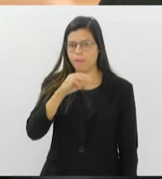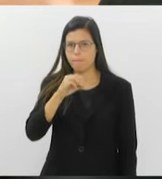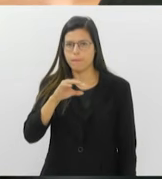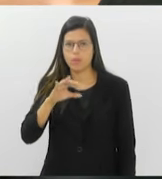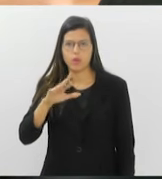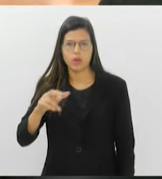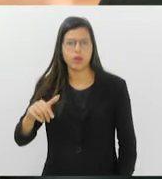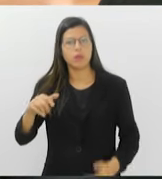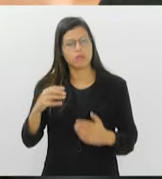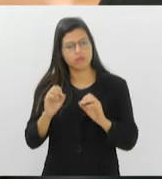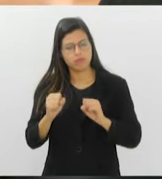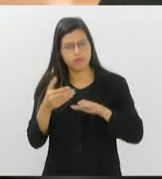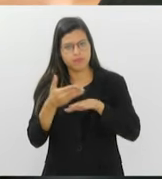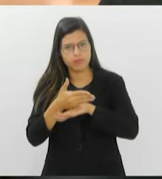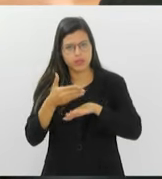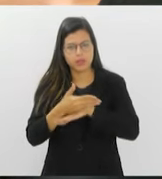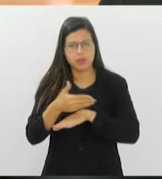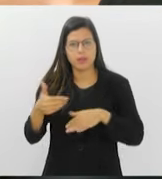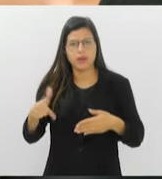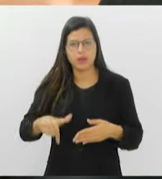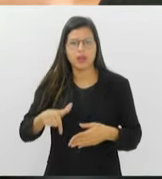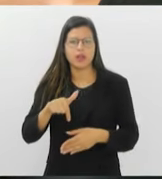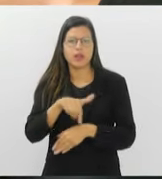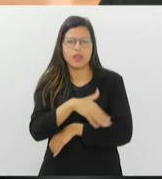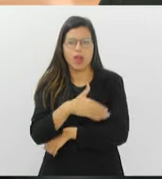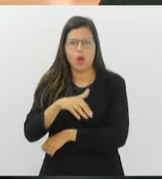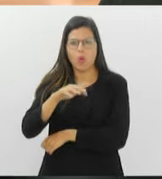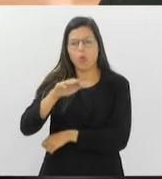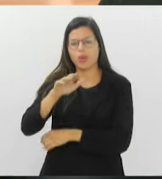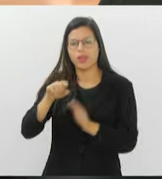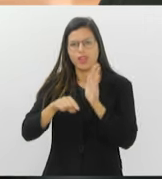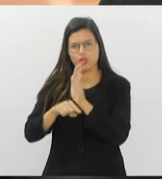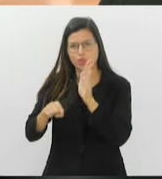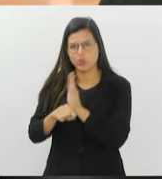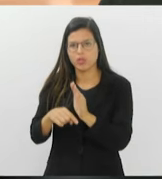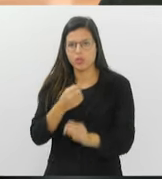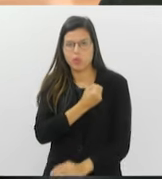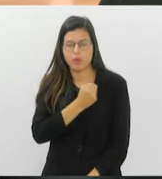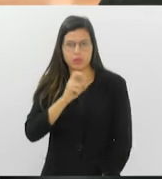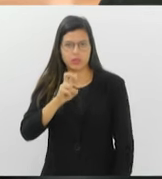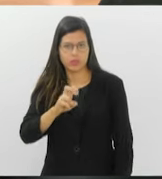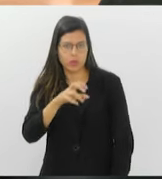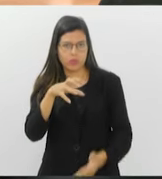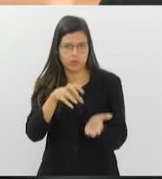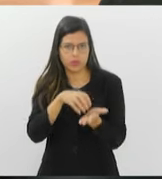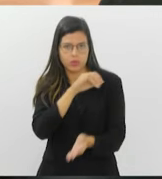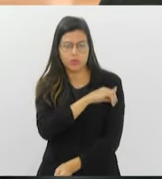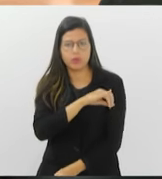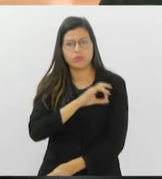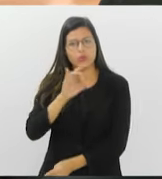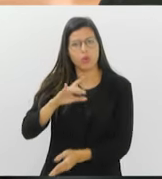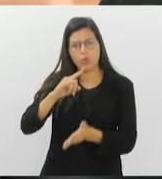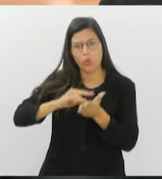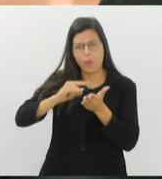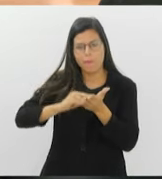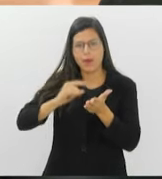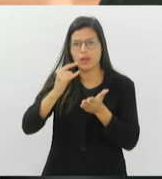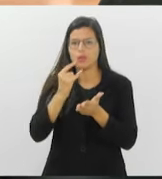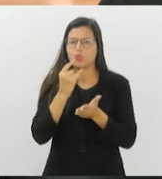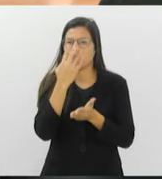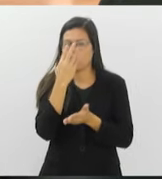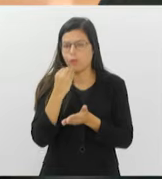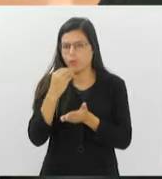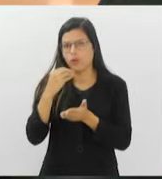3 da tarde aqui na LERJ, que fica na Rua da Ajuda, número 5, no centro do Rio. É só trazer um documento com foto e ajudar nessa campanha de